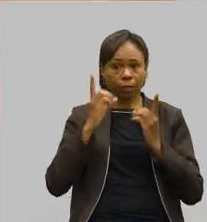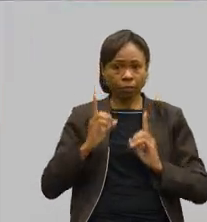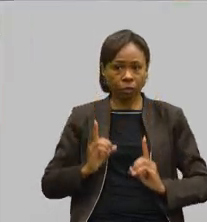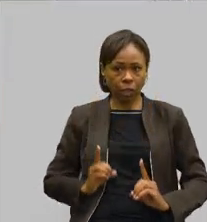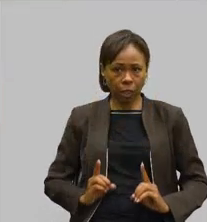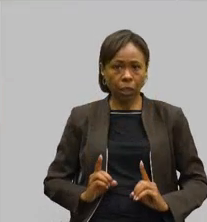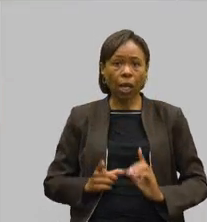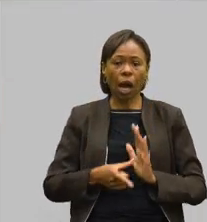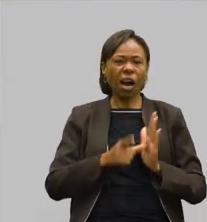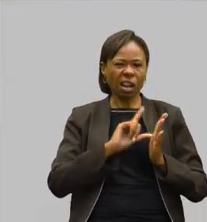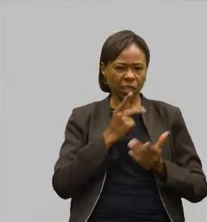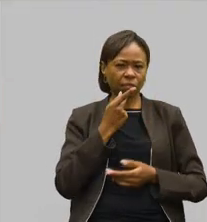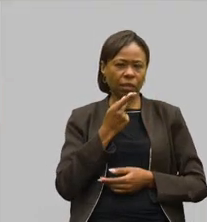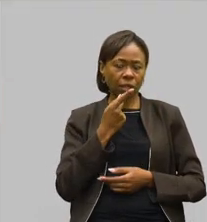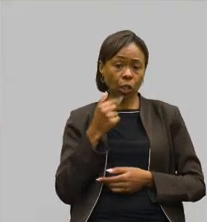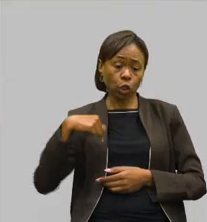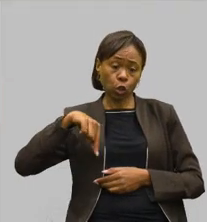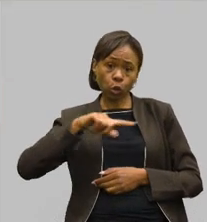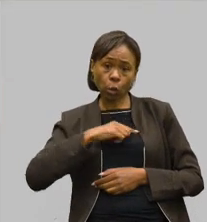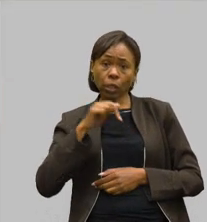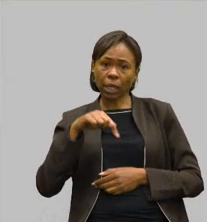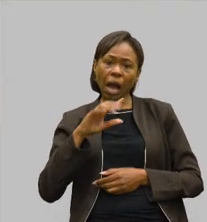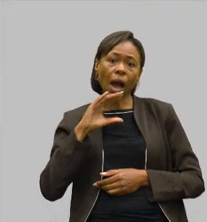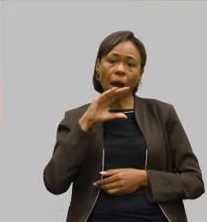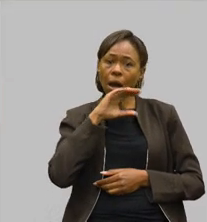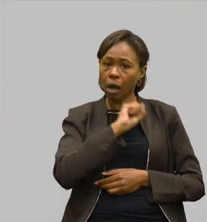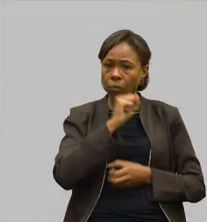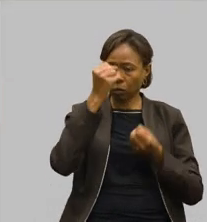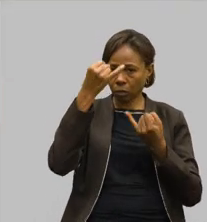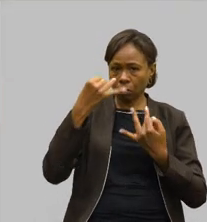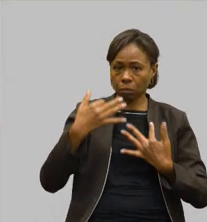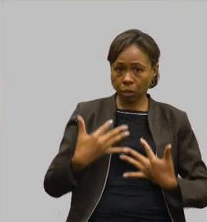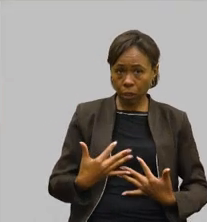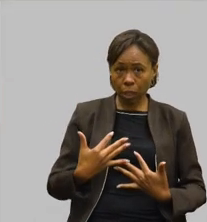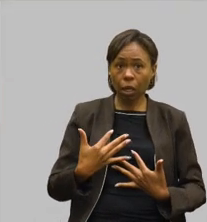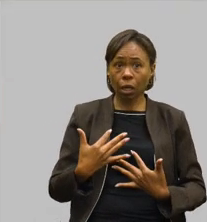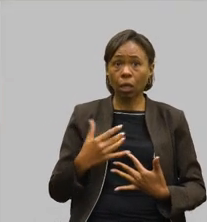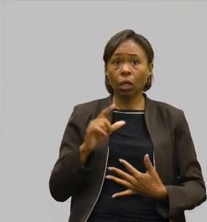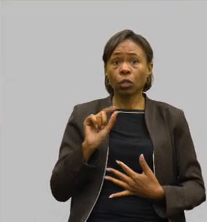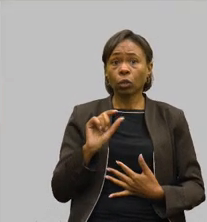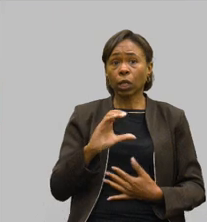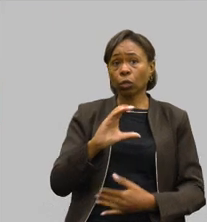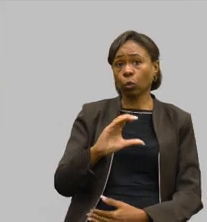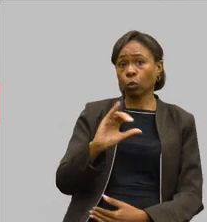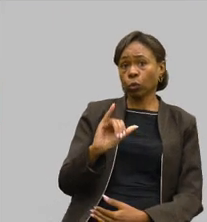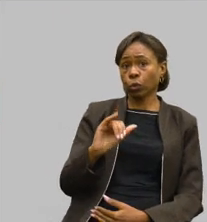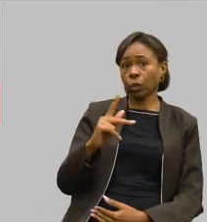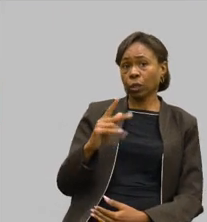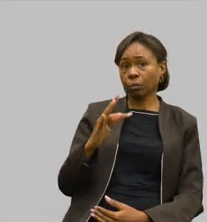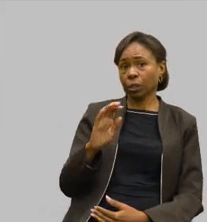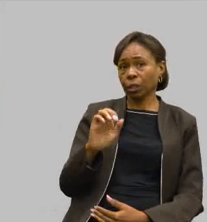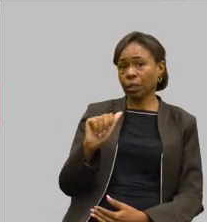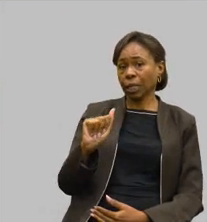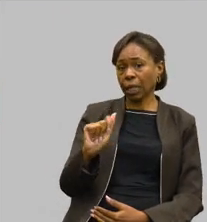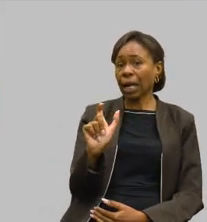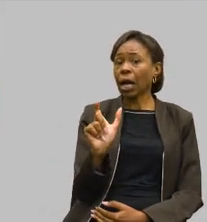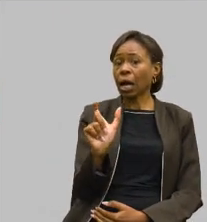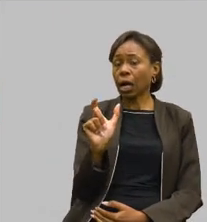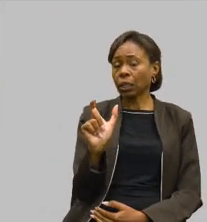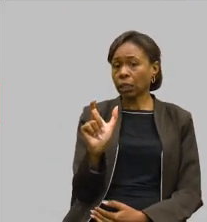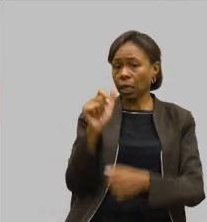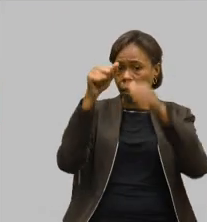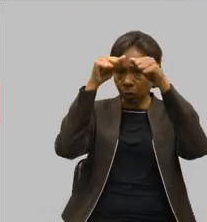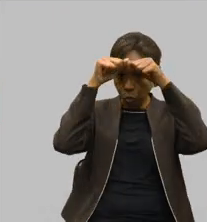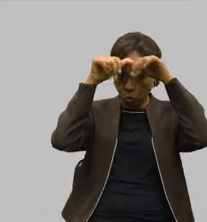falei anteriormente, nós estamos aqui, vou falar muito rapidamente, falamos também da emissão do CIPTEA, que é a carteira de identificação da pessoa